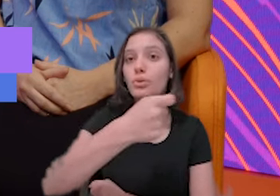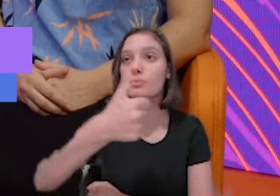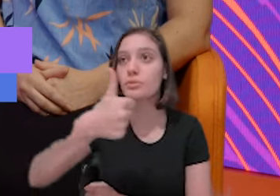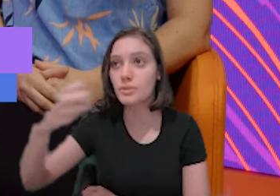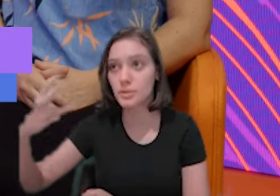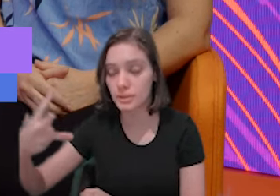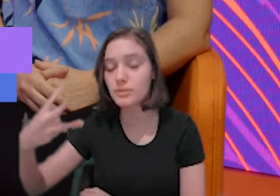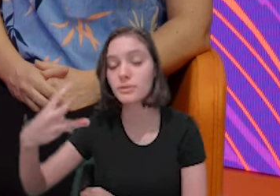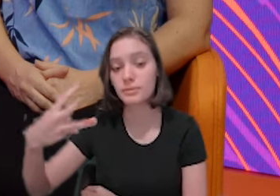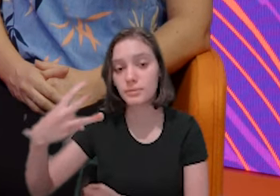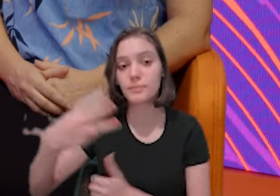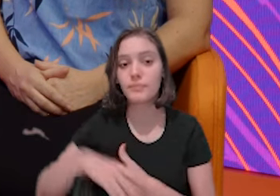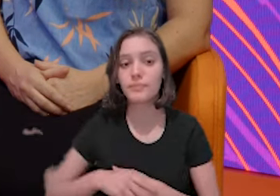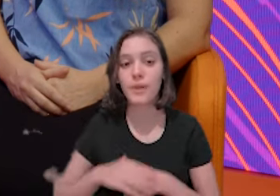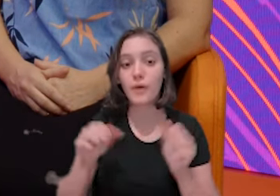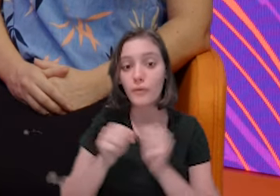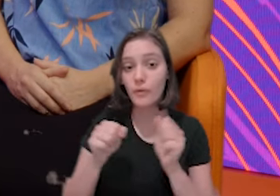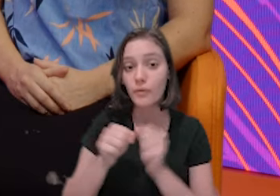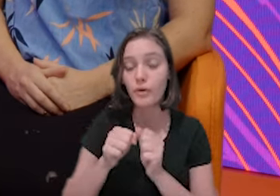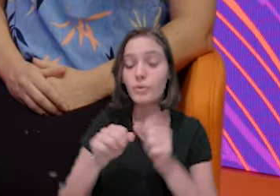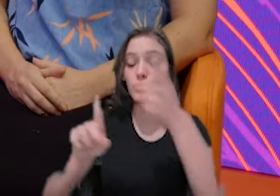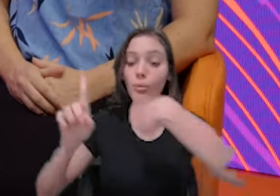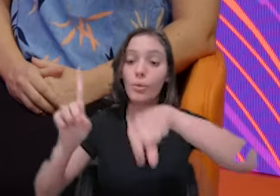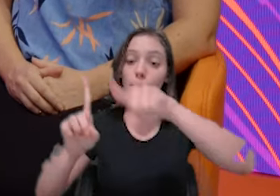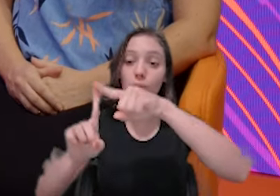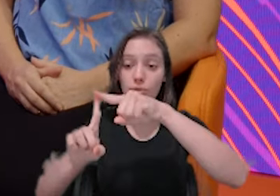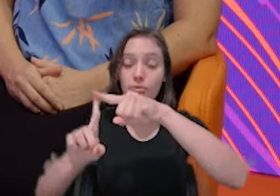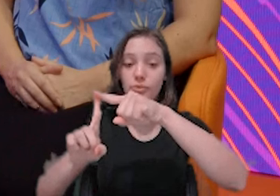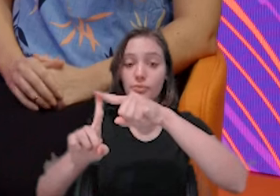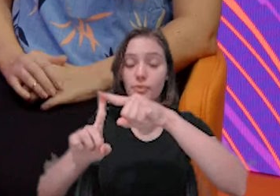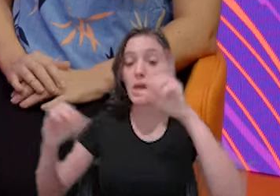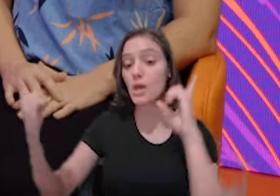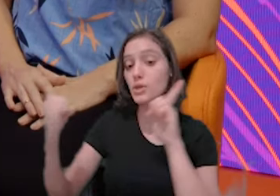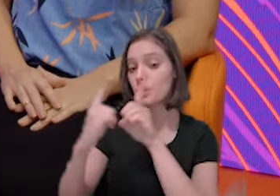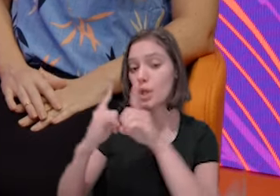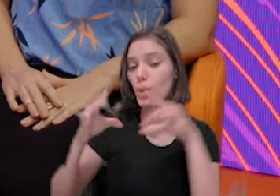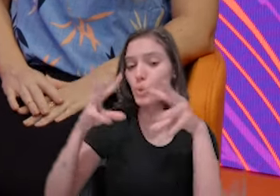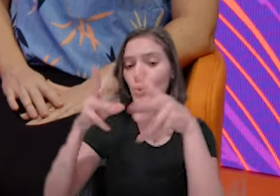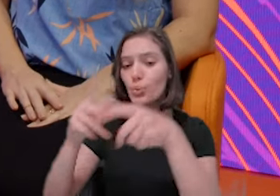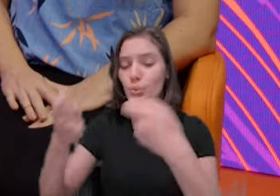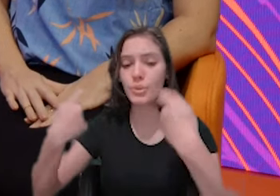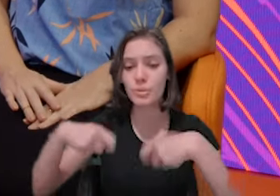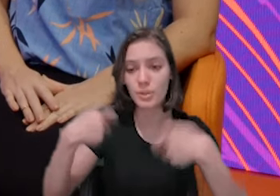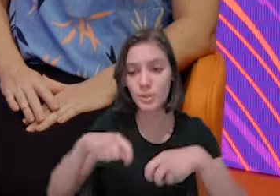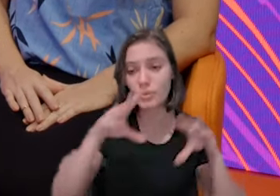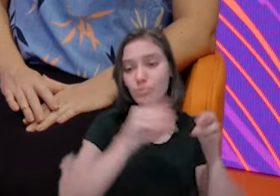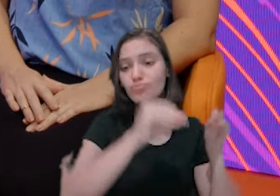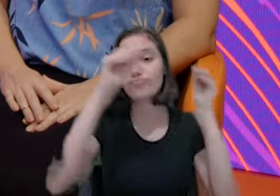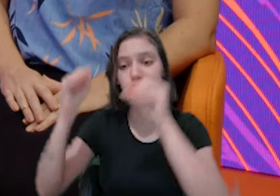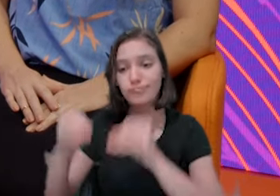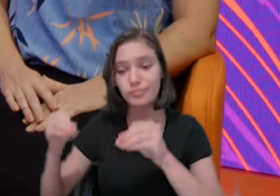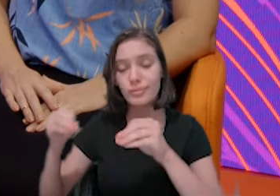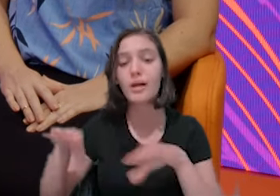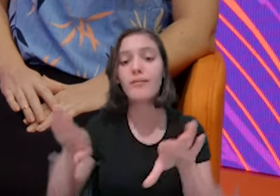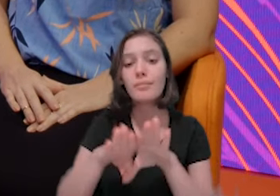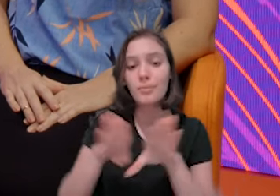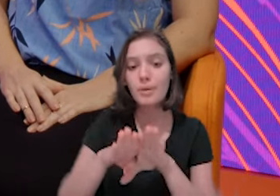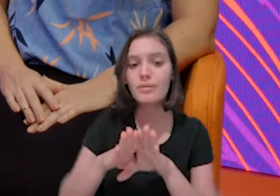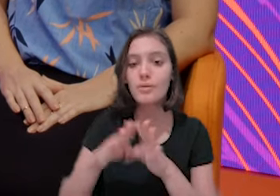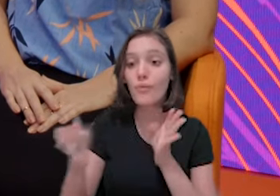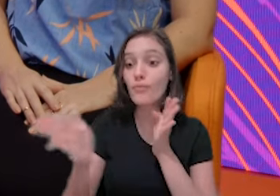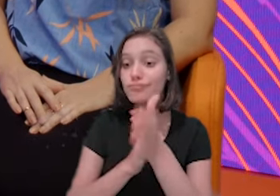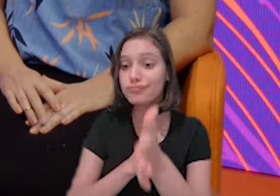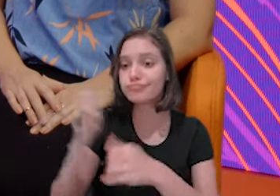necessidades dos imigrantes e refugiados, que lá no Brás tem bastante, tem bastante.